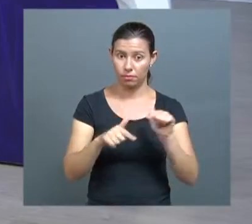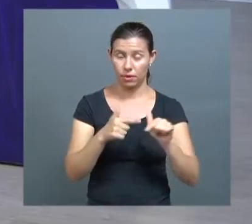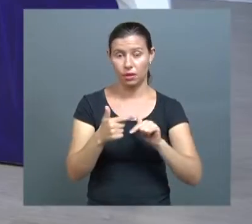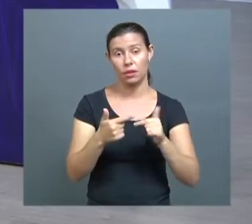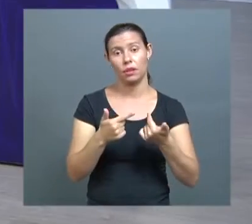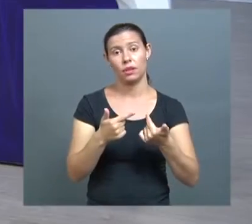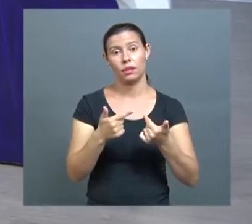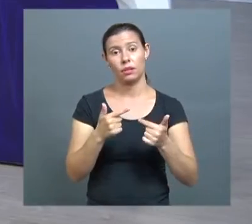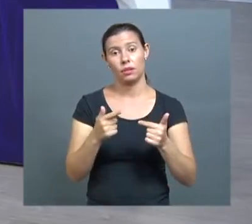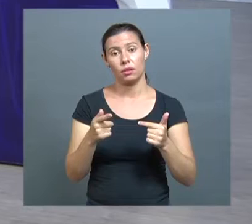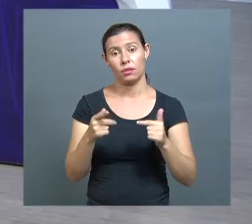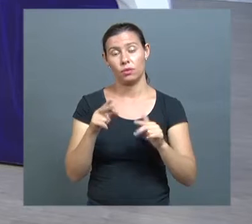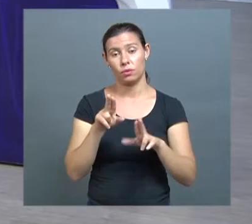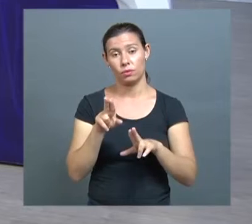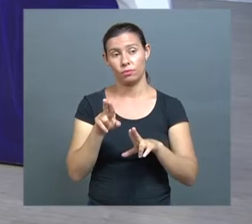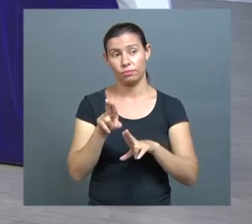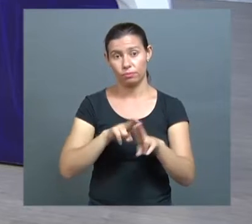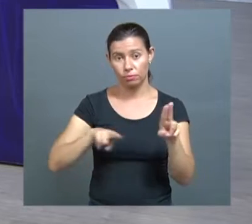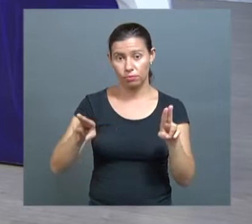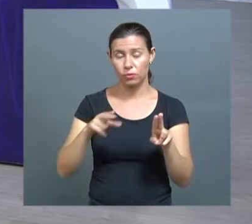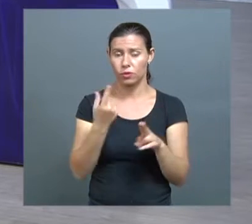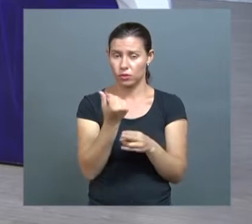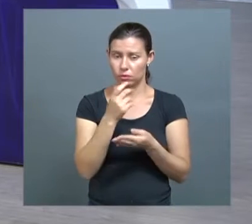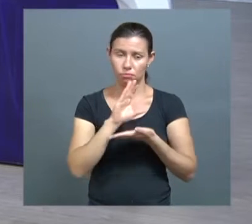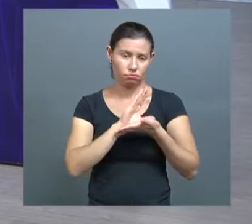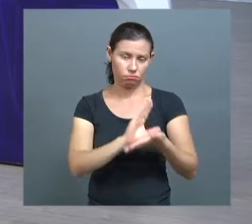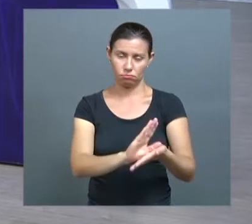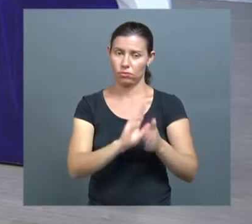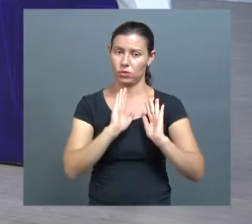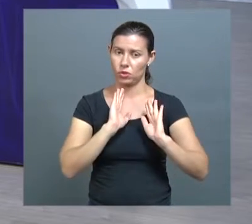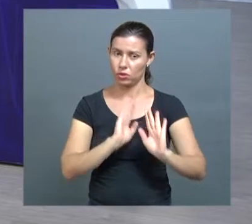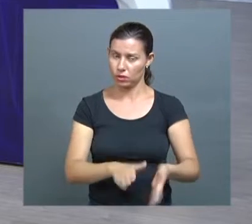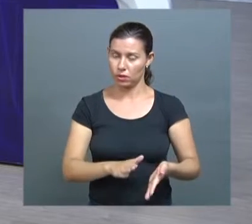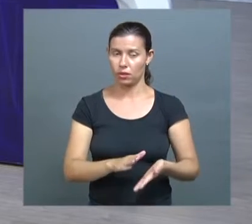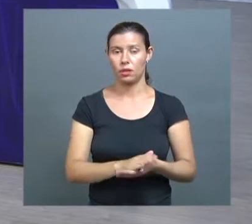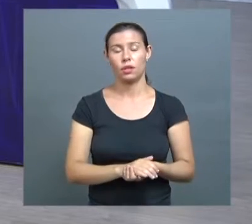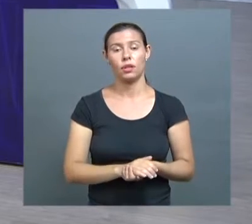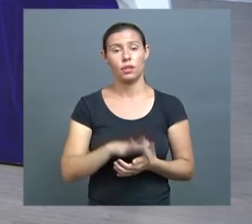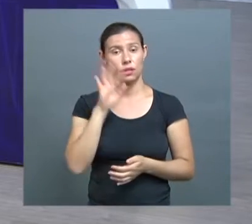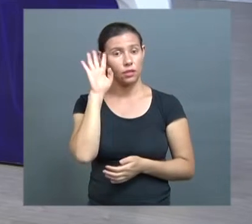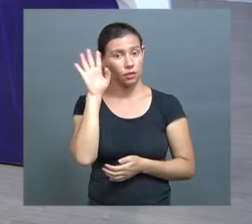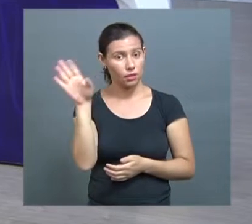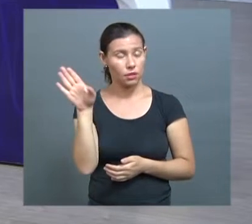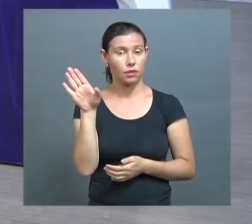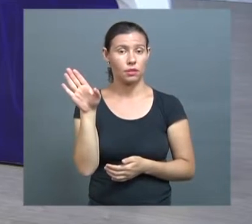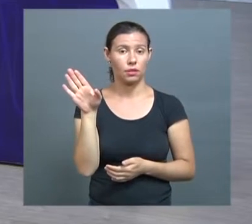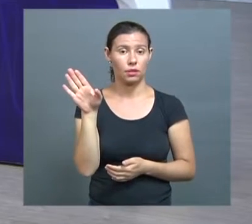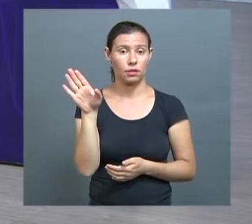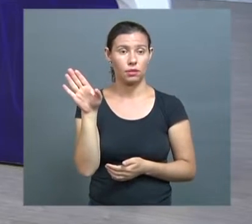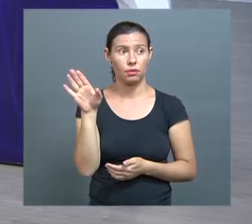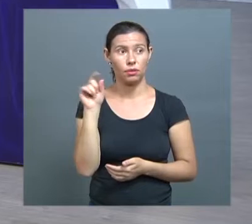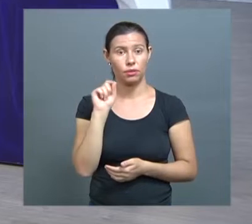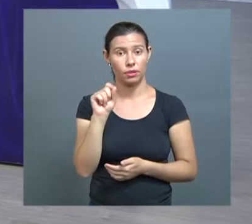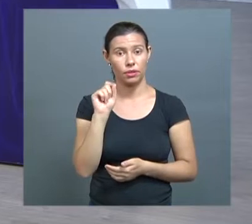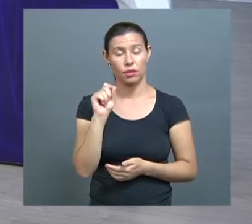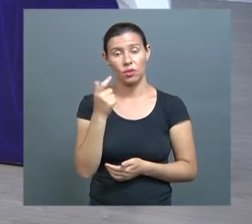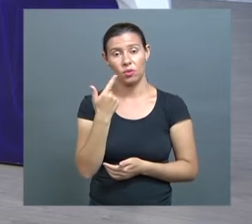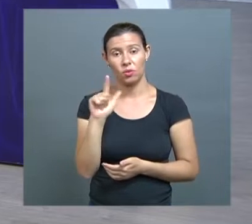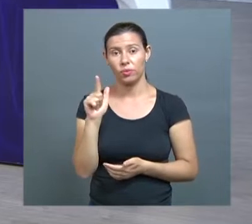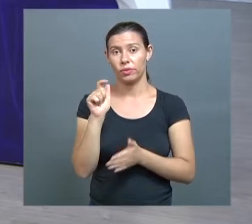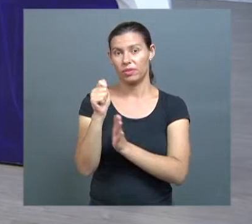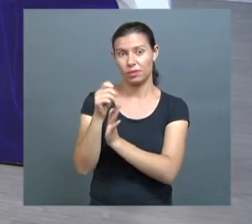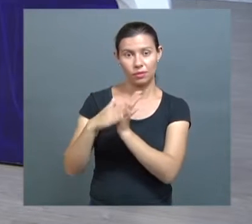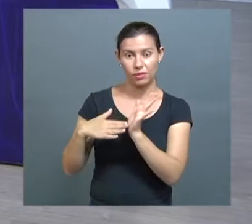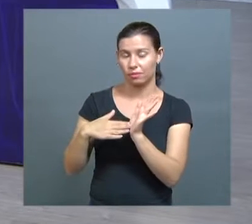uma remuneração a mais, e que, teoricamente, isso poderia suportar atividades dessa natureza. Mas o